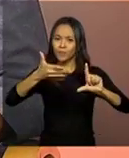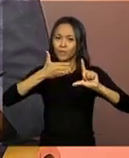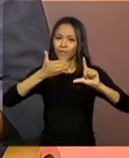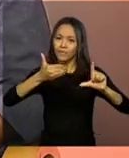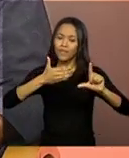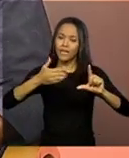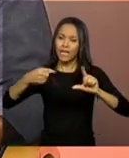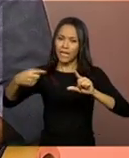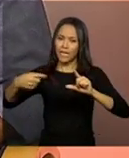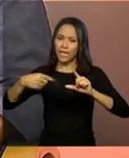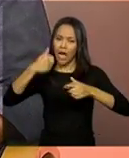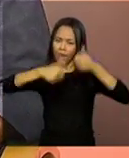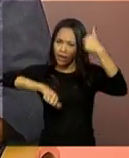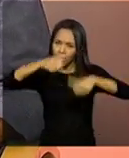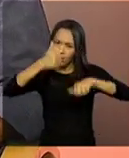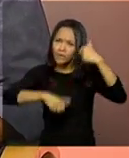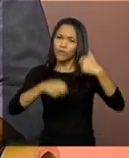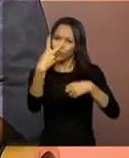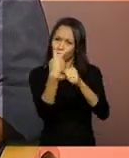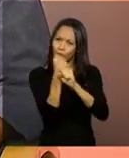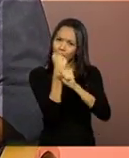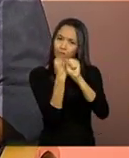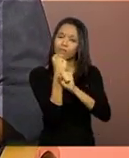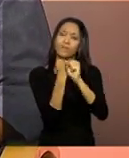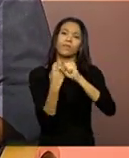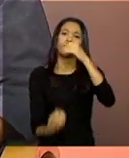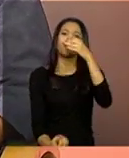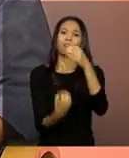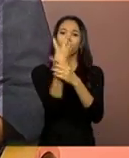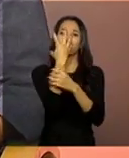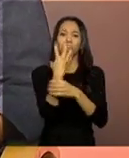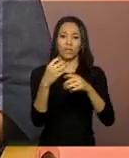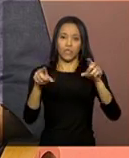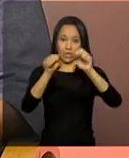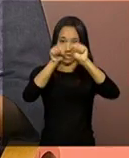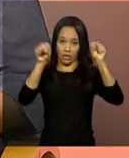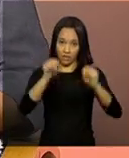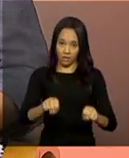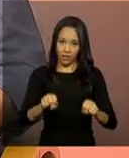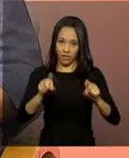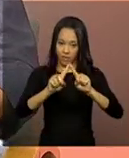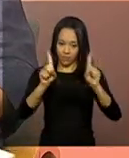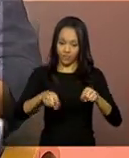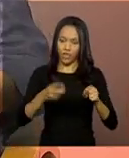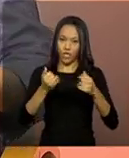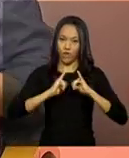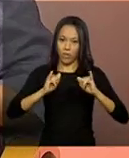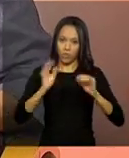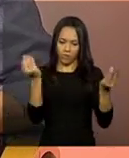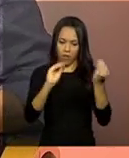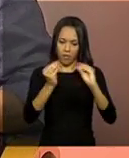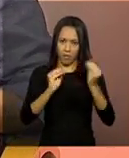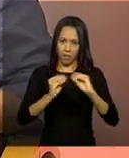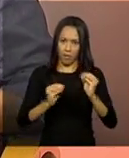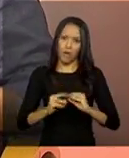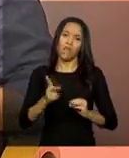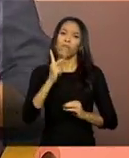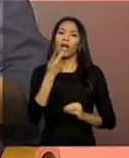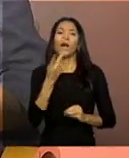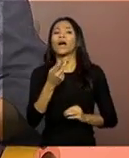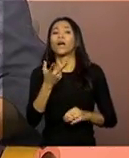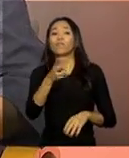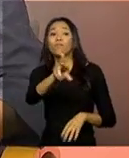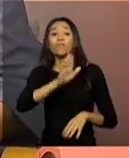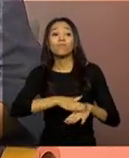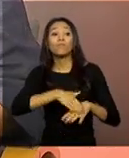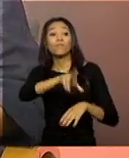avaliação desses dois anos de implantação do prontuário. Você falou aí das pessoas darem retorno para vocês no